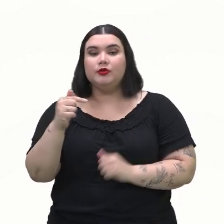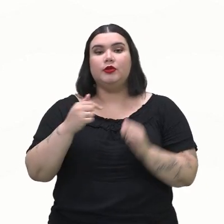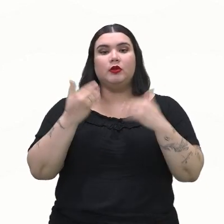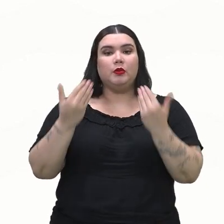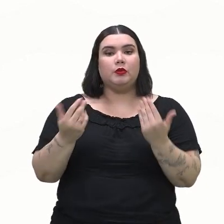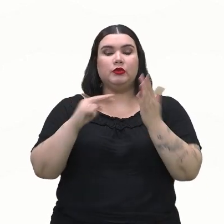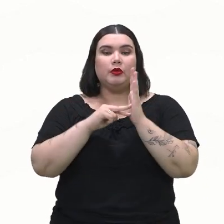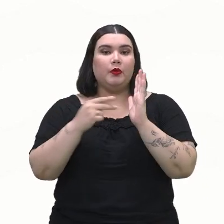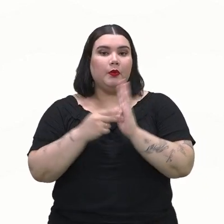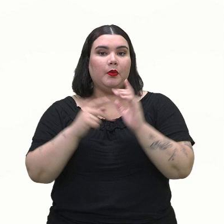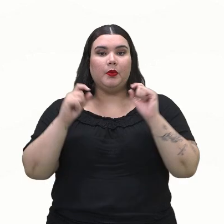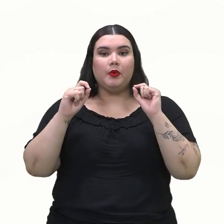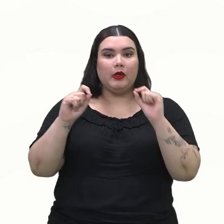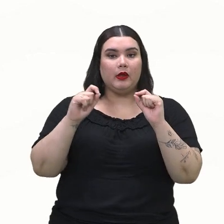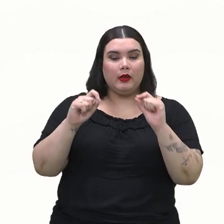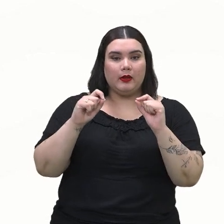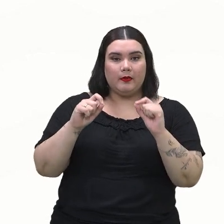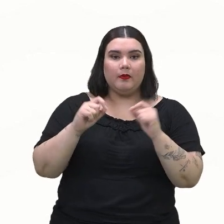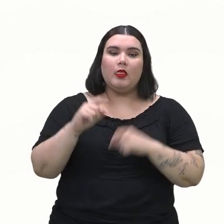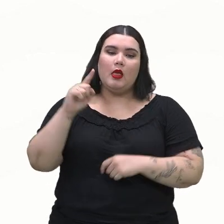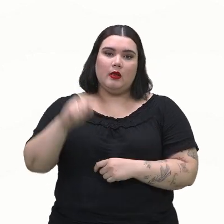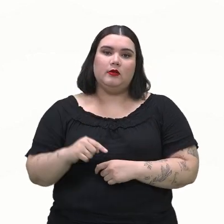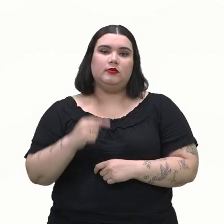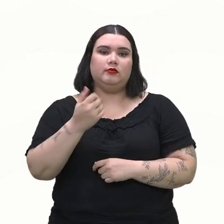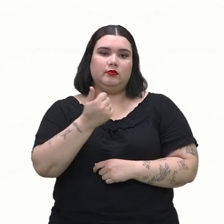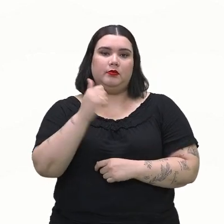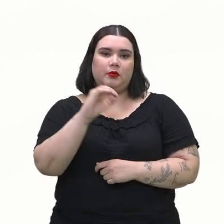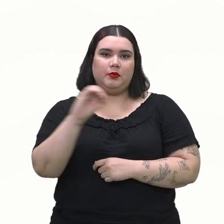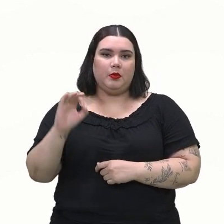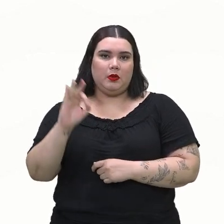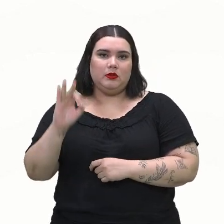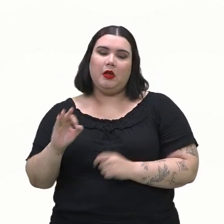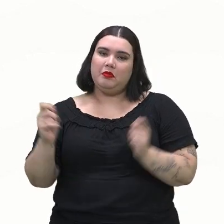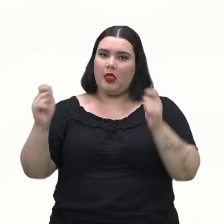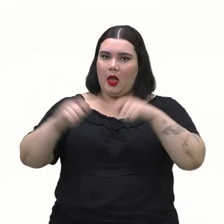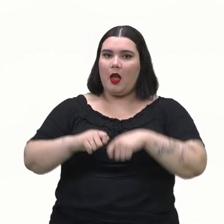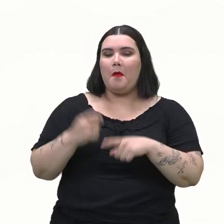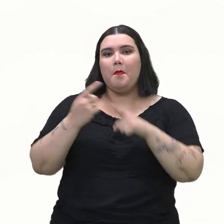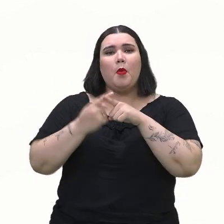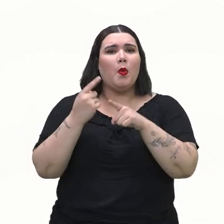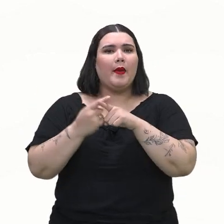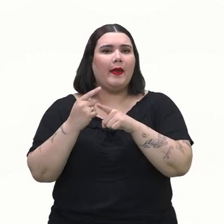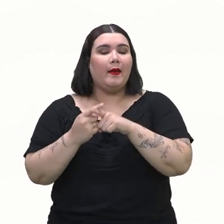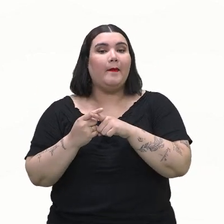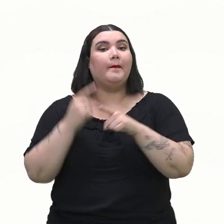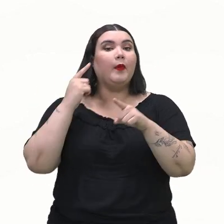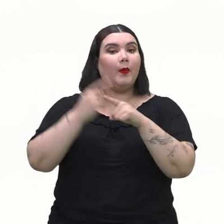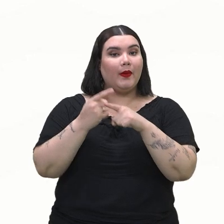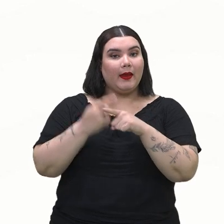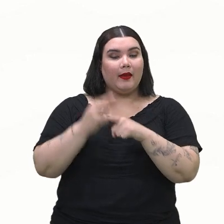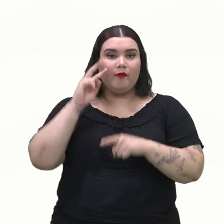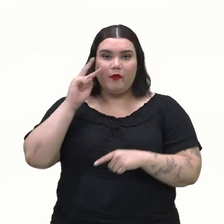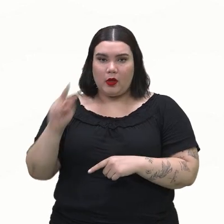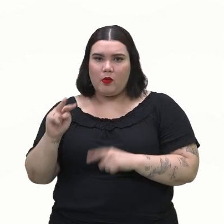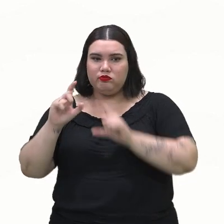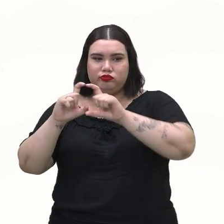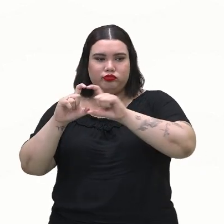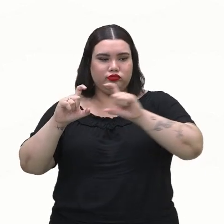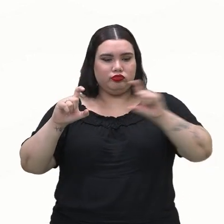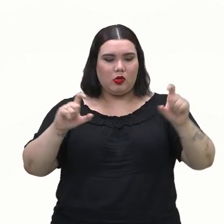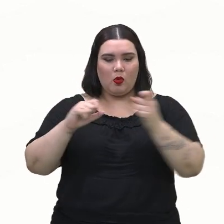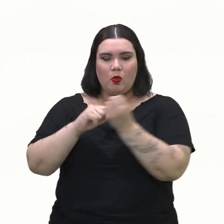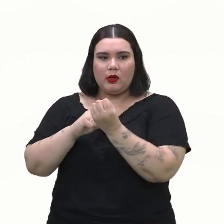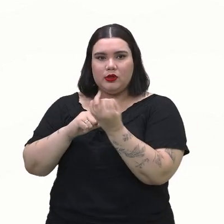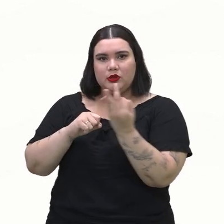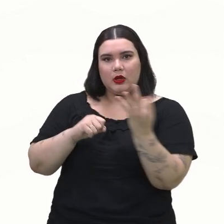a chance de acontecer é de 100%. Por quê? Porque verifiquem que no